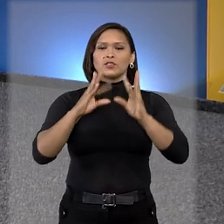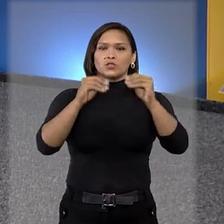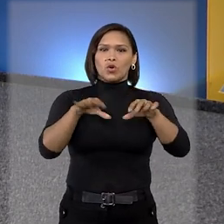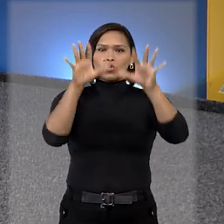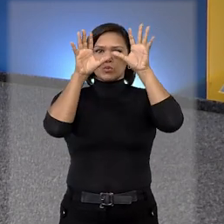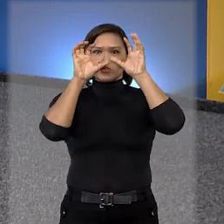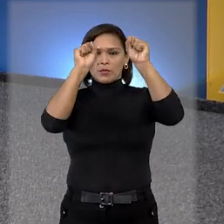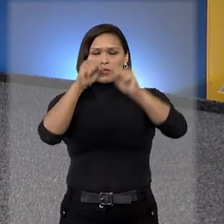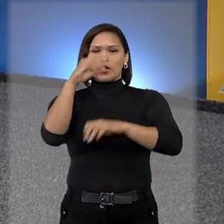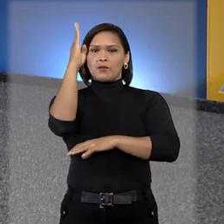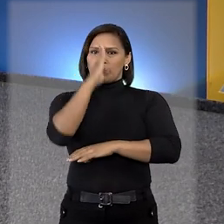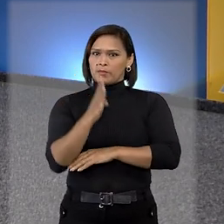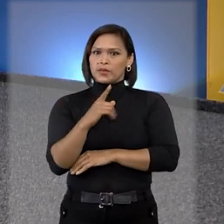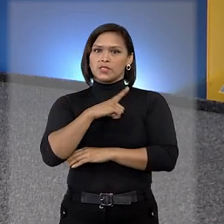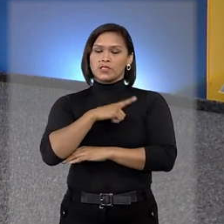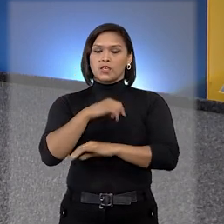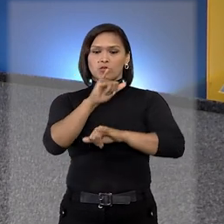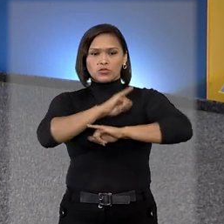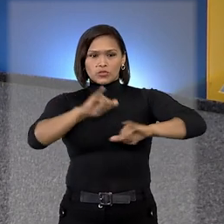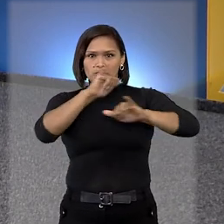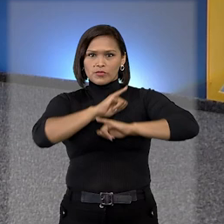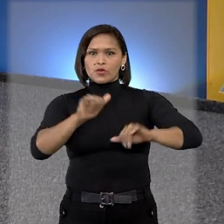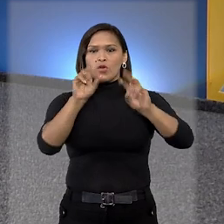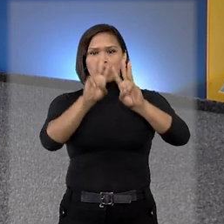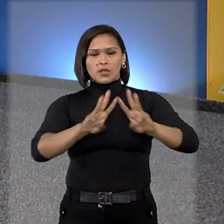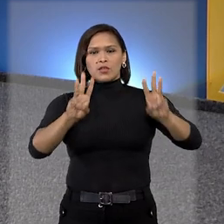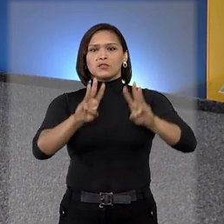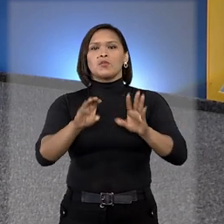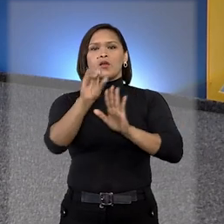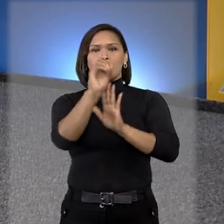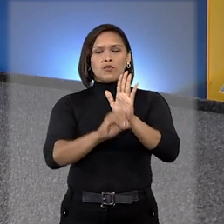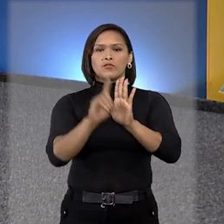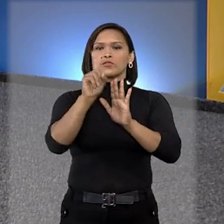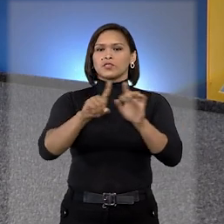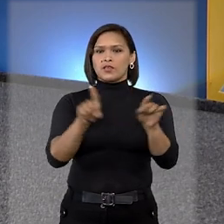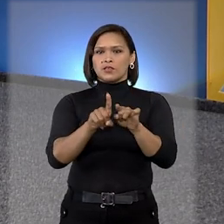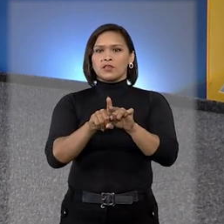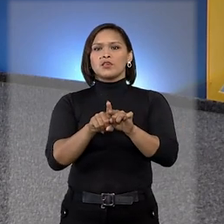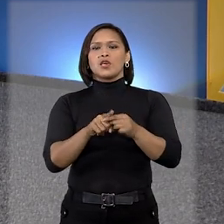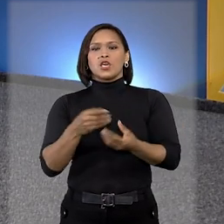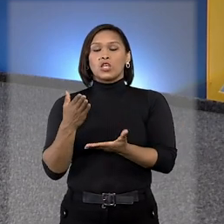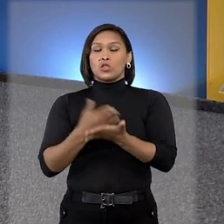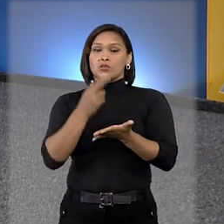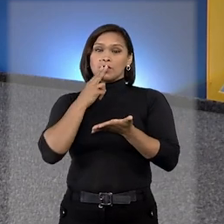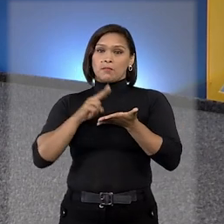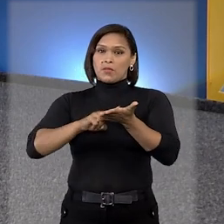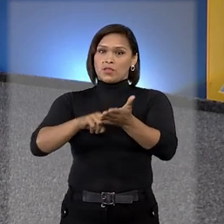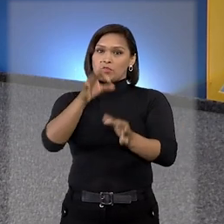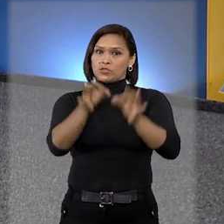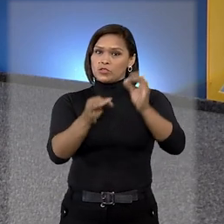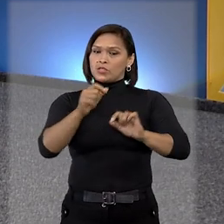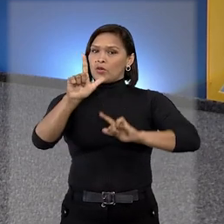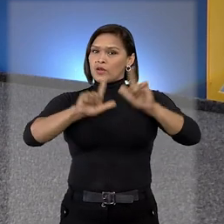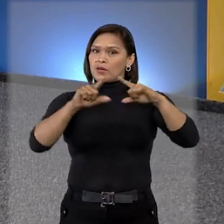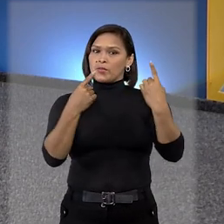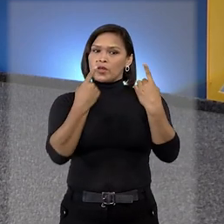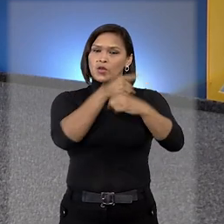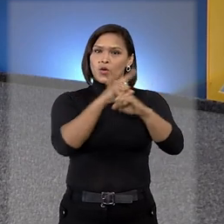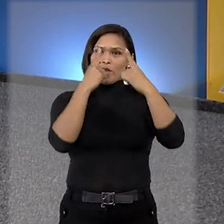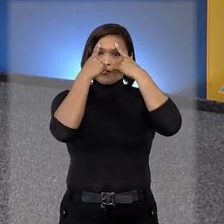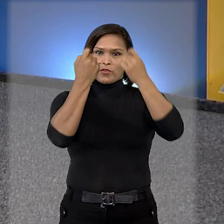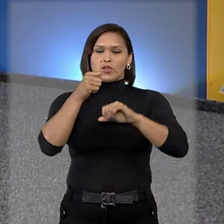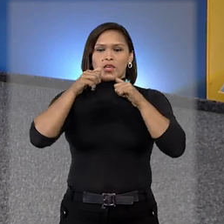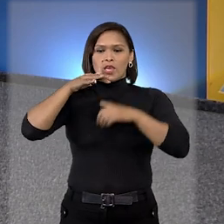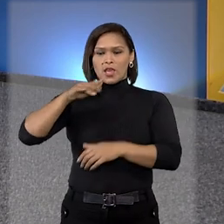de justiça de todo o país divulguem nas páginas oficiais e nos mandados judiciais campanha contra a violência